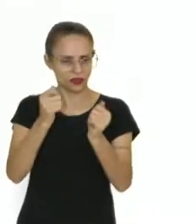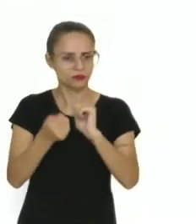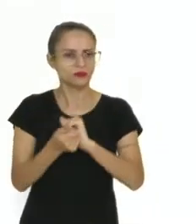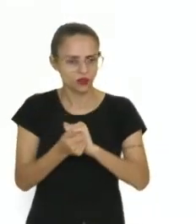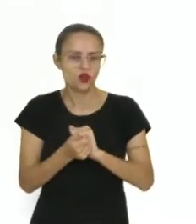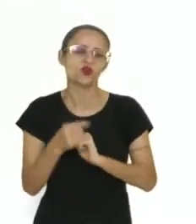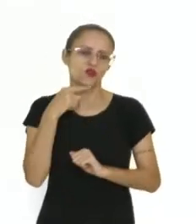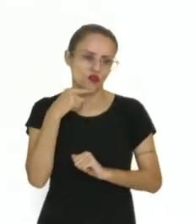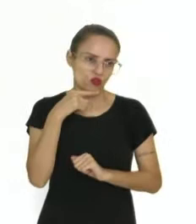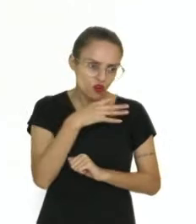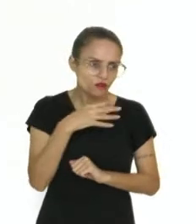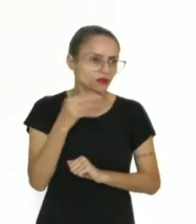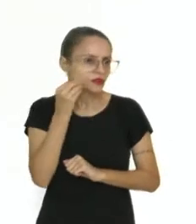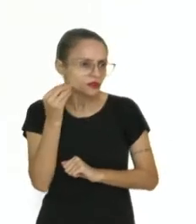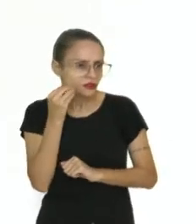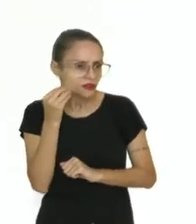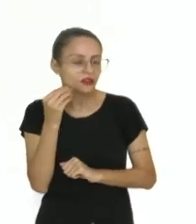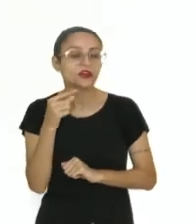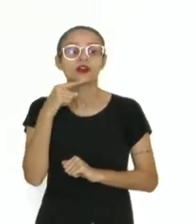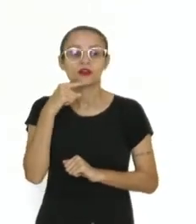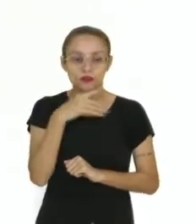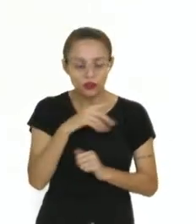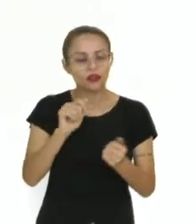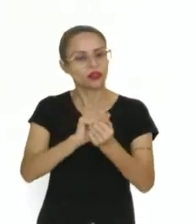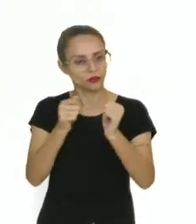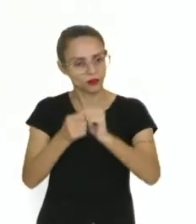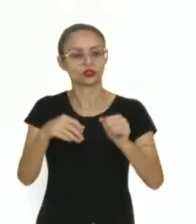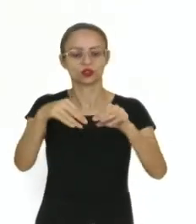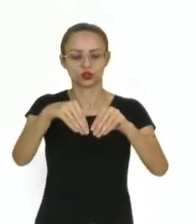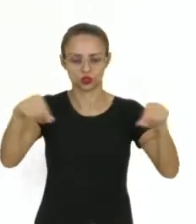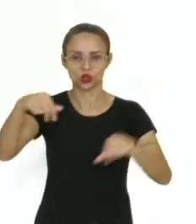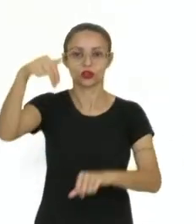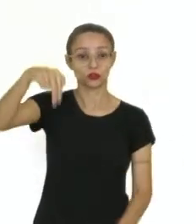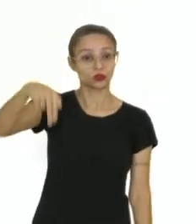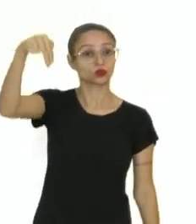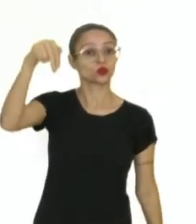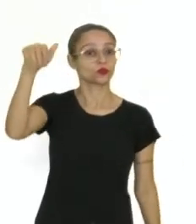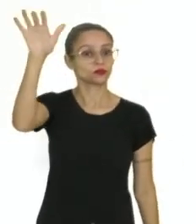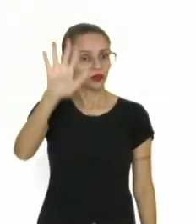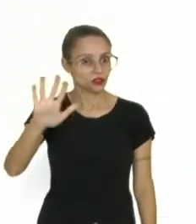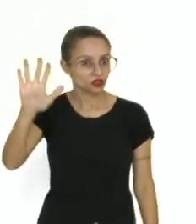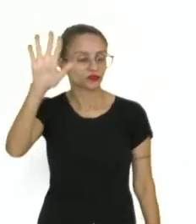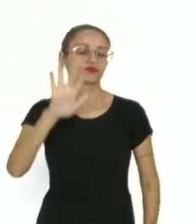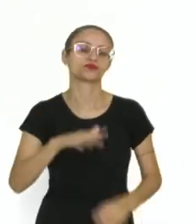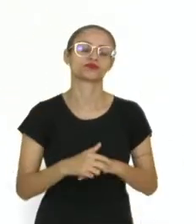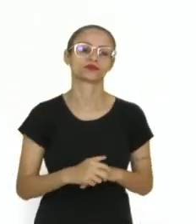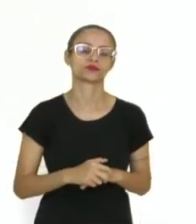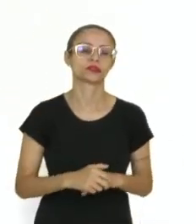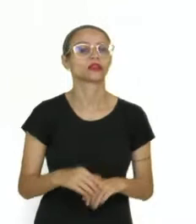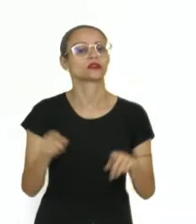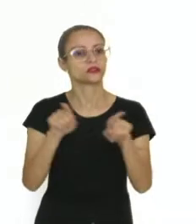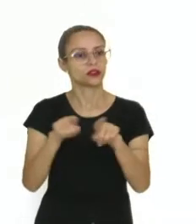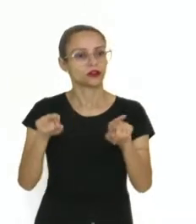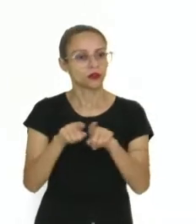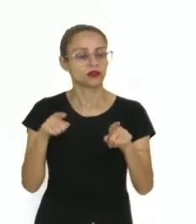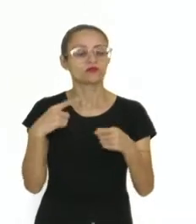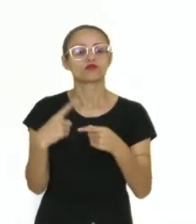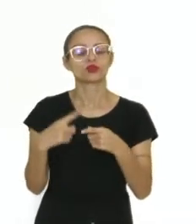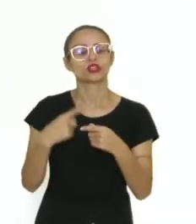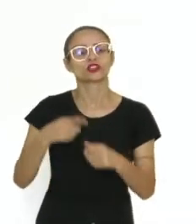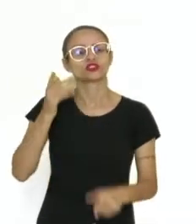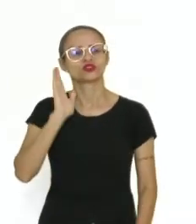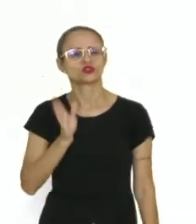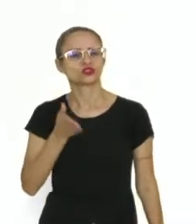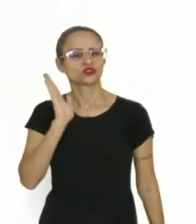óbvio que fizeram, testaram, enfim, viram que se adaptou bem ao solo do Nordeste, né? Também porque eles já